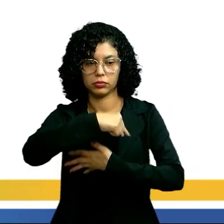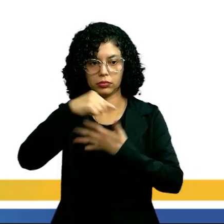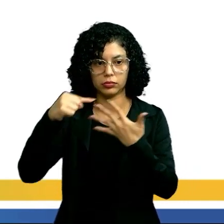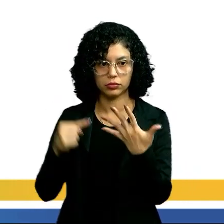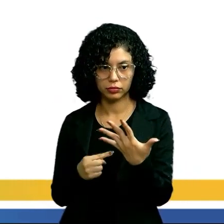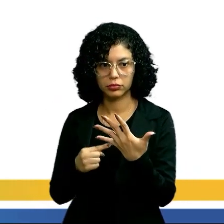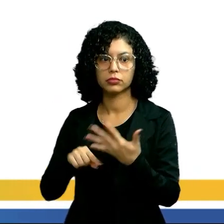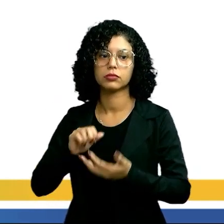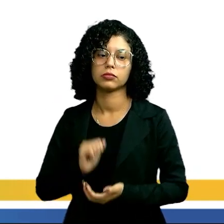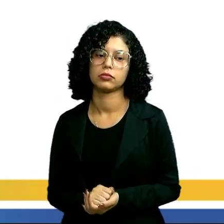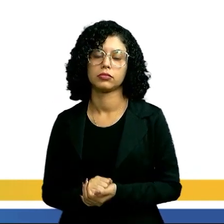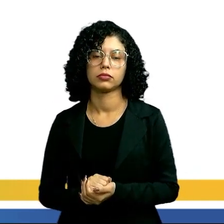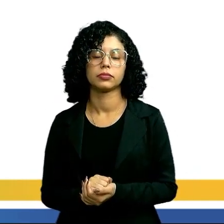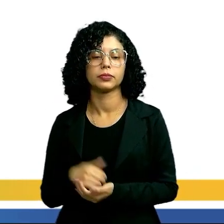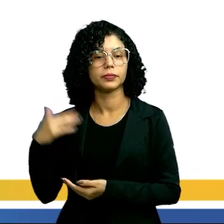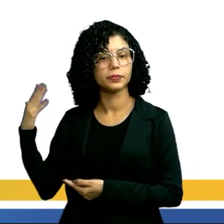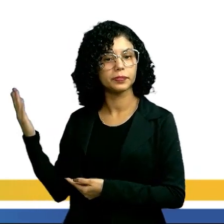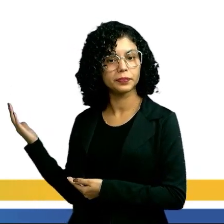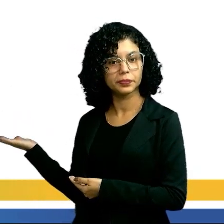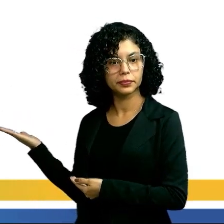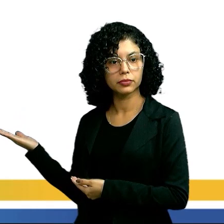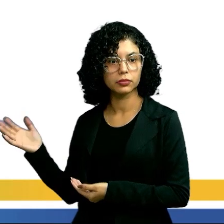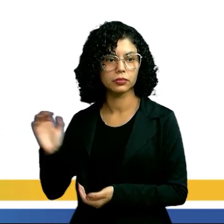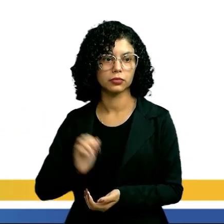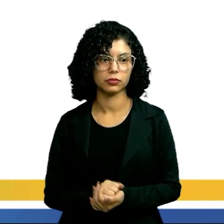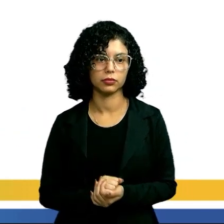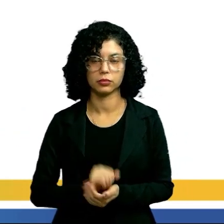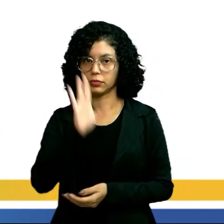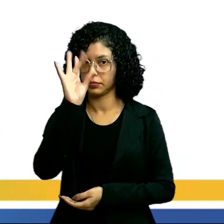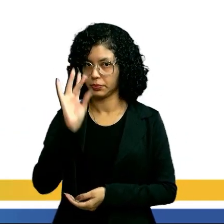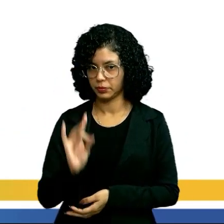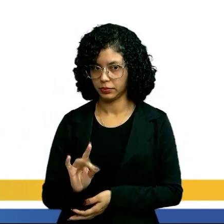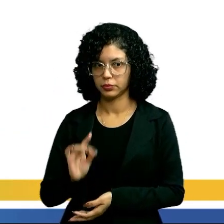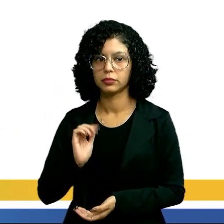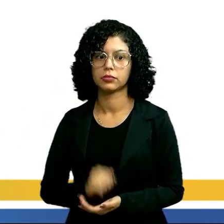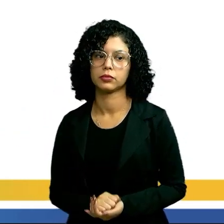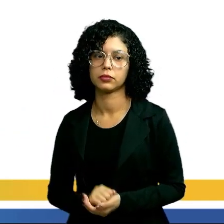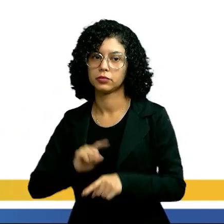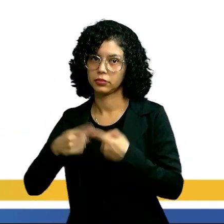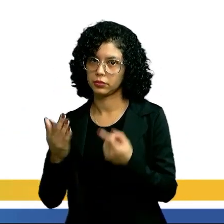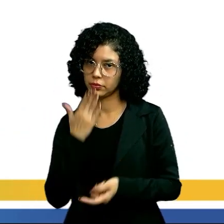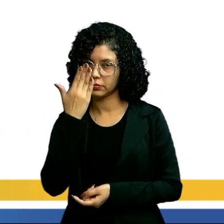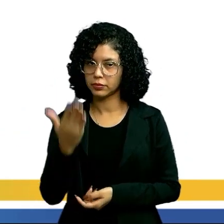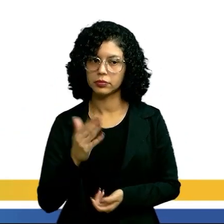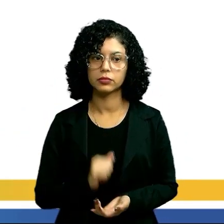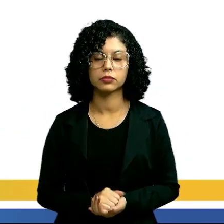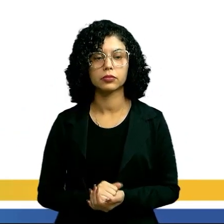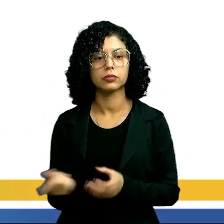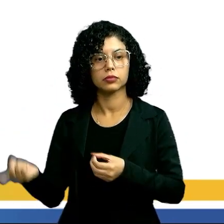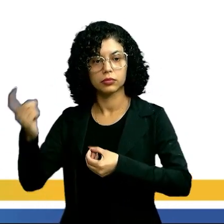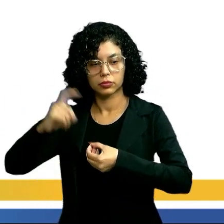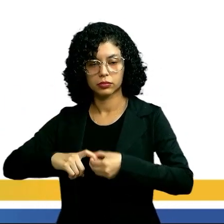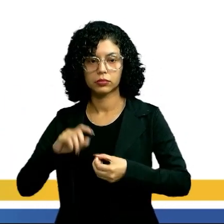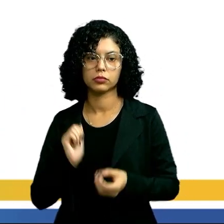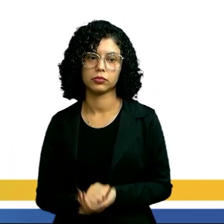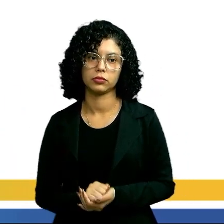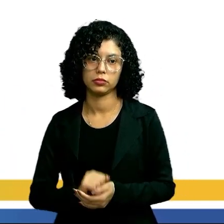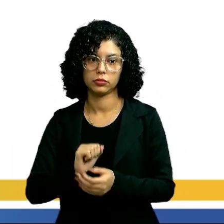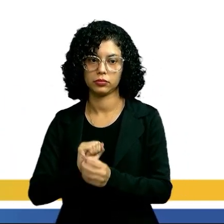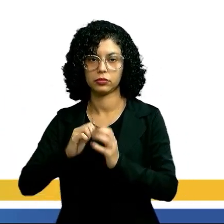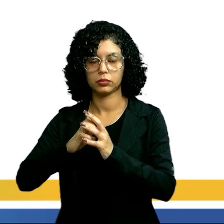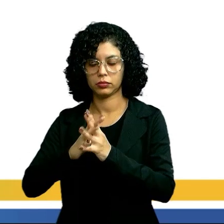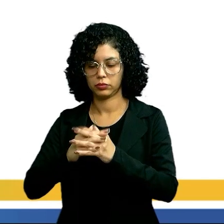classe desse filo. A gente vai falar de cada uma delas mais a seguir, tá? Mas voltando aqui, o